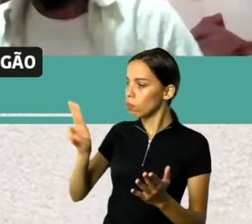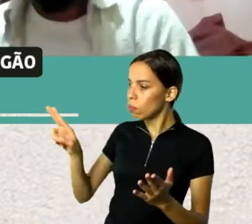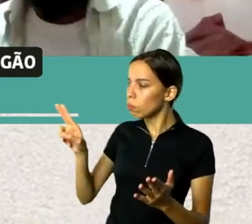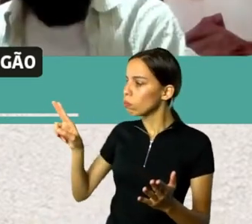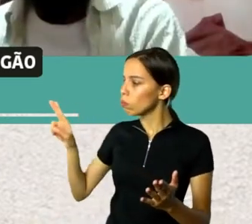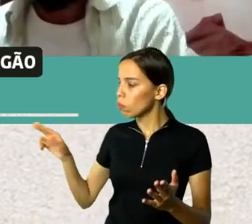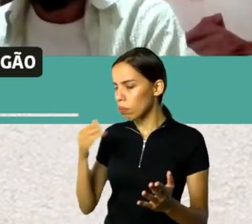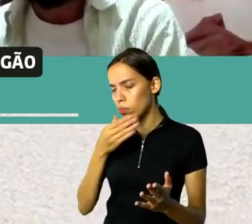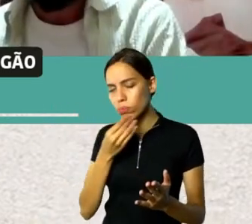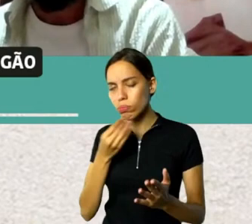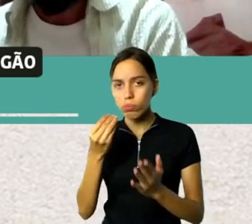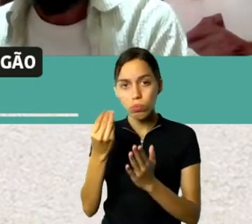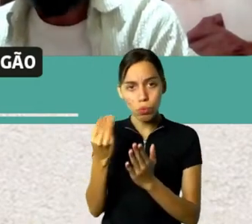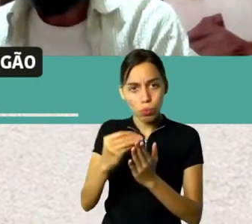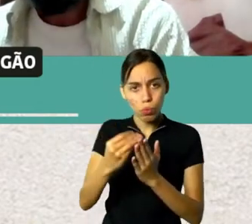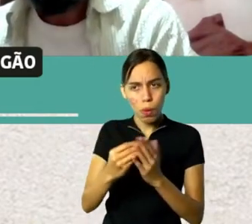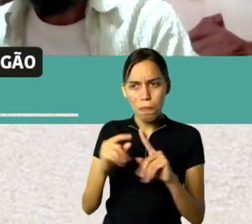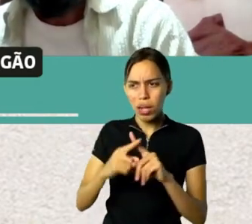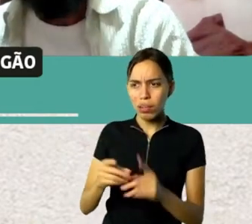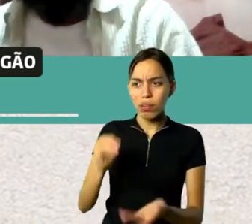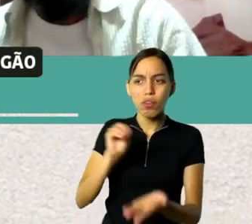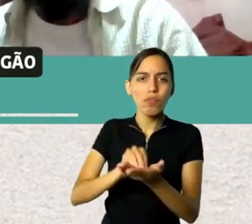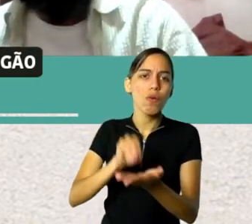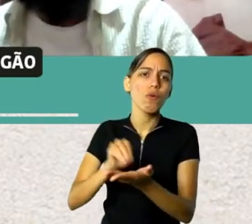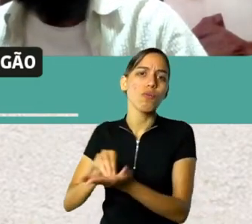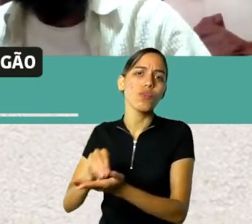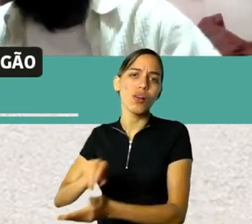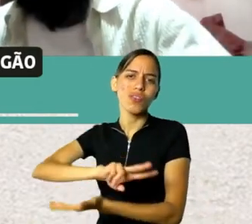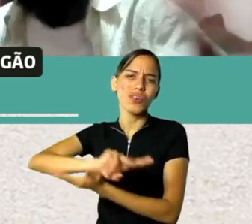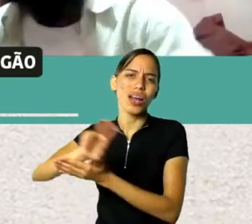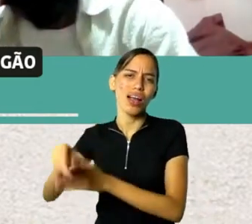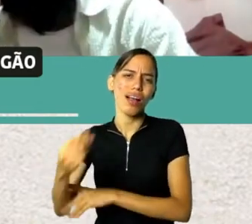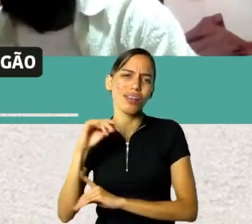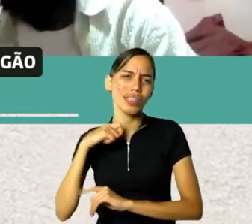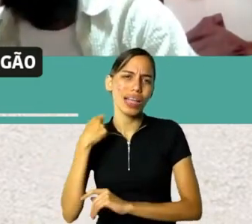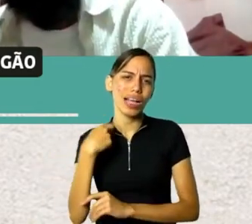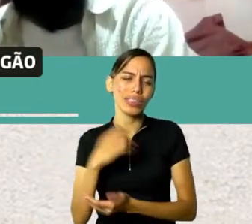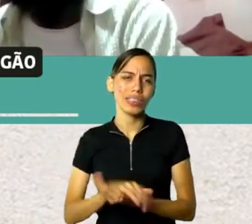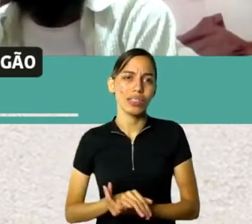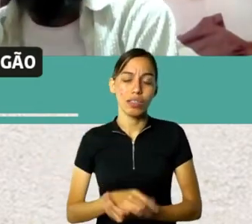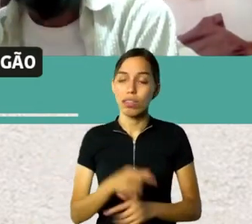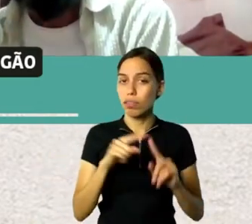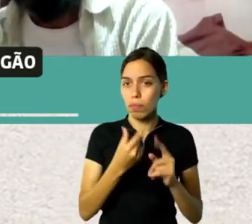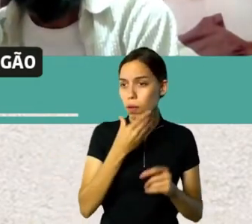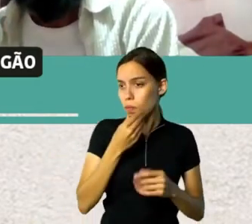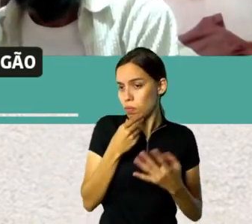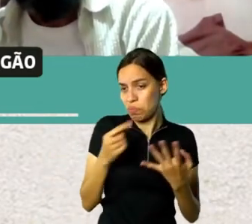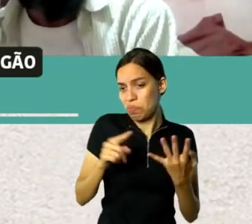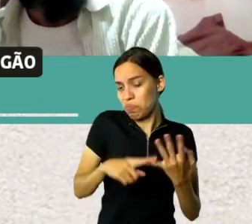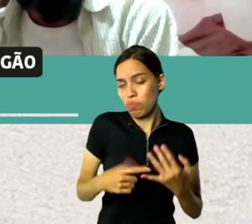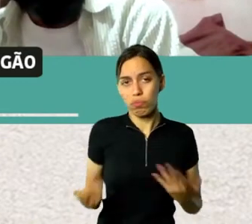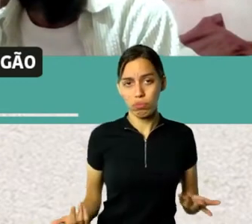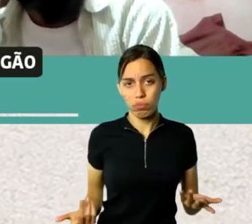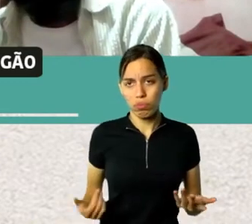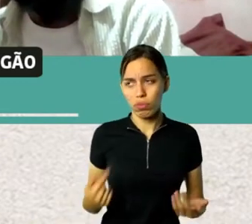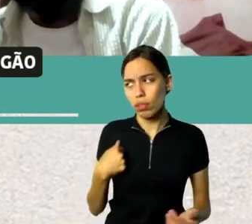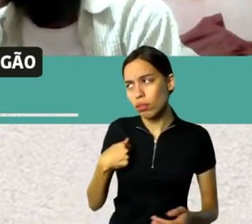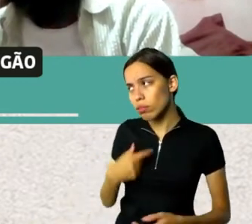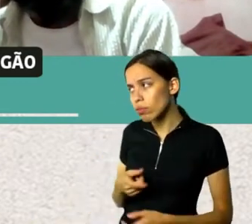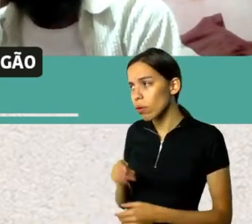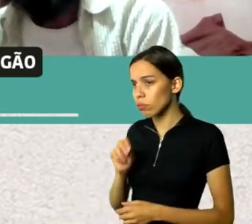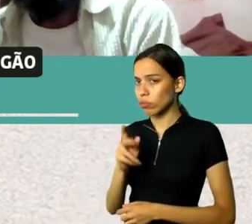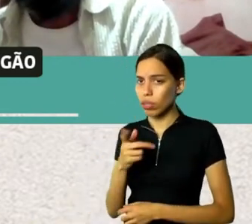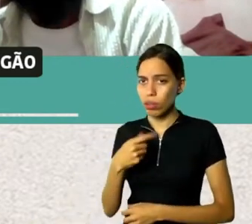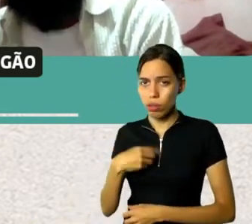chateado com o Drummond, e o Guignard mesmo assim saiu em defesa do Portinari. Ora, porque